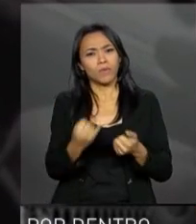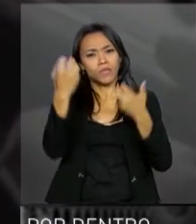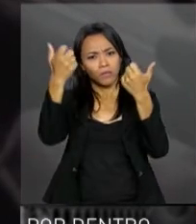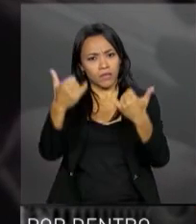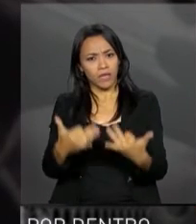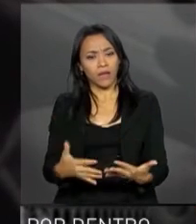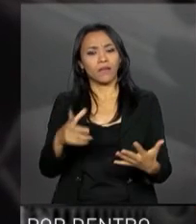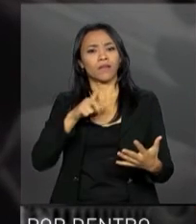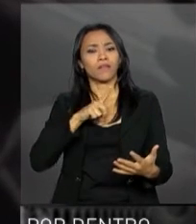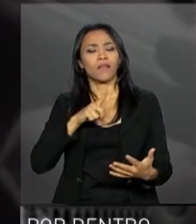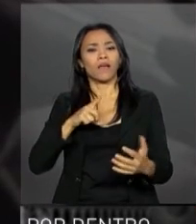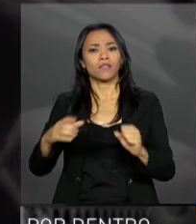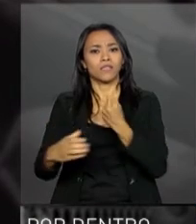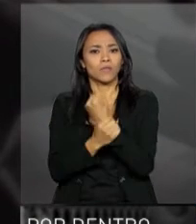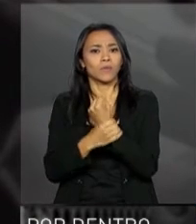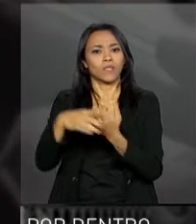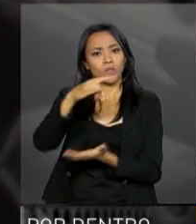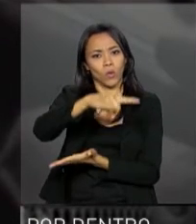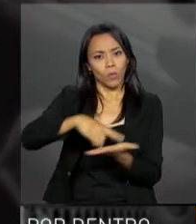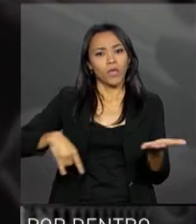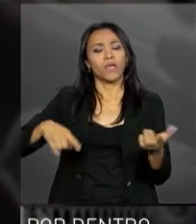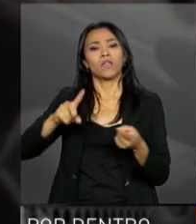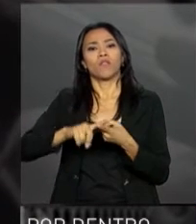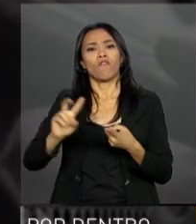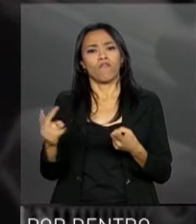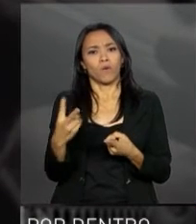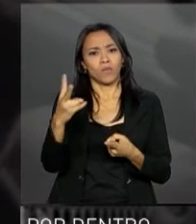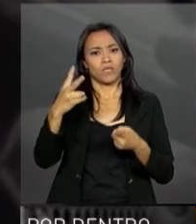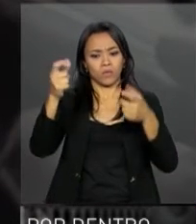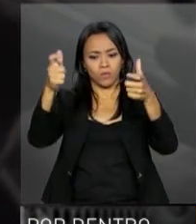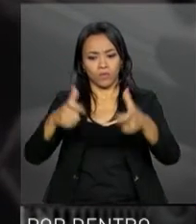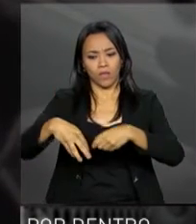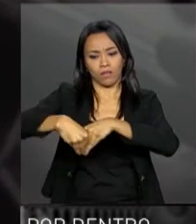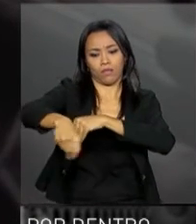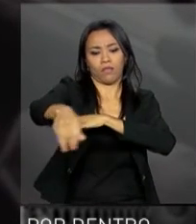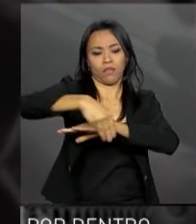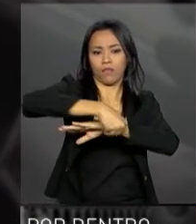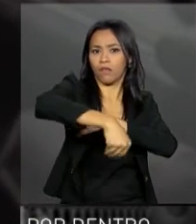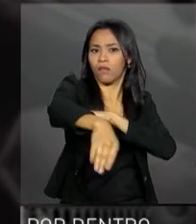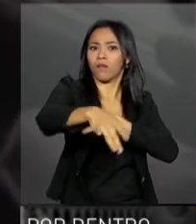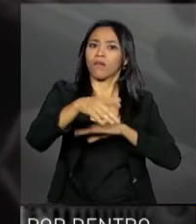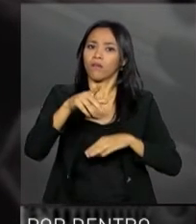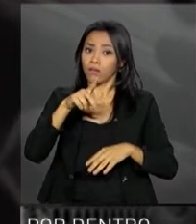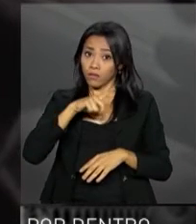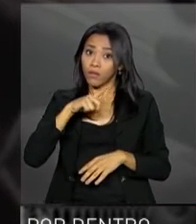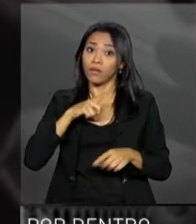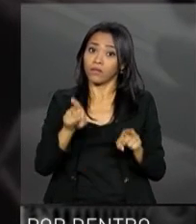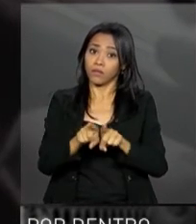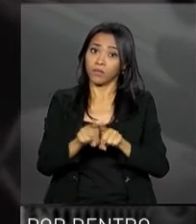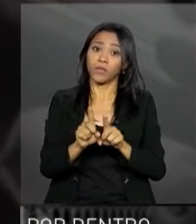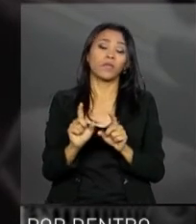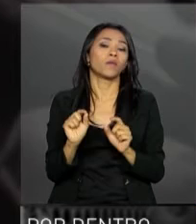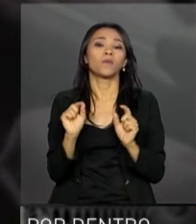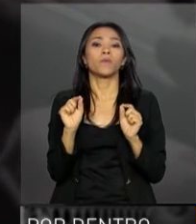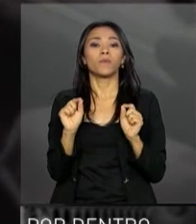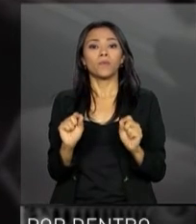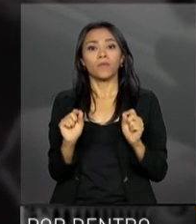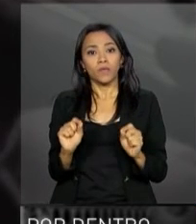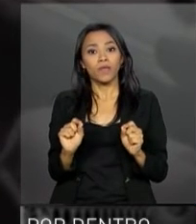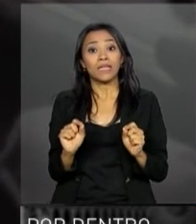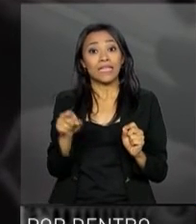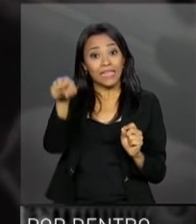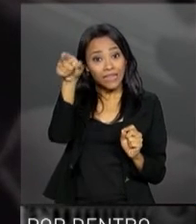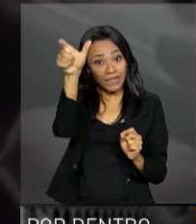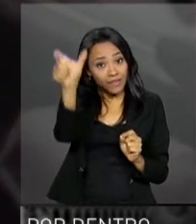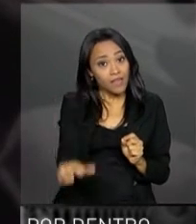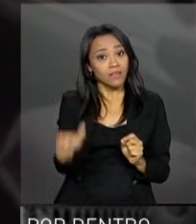segurança jurídica, uma valorização do imóvel rural, há também a possibilidade desse